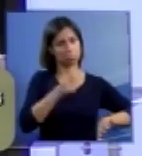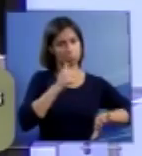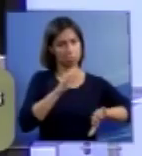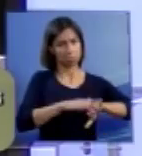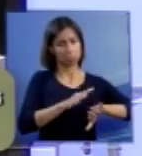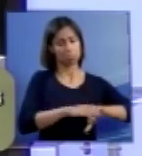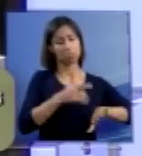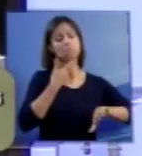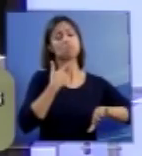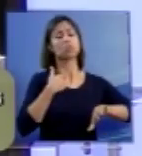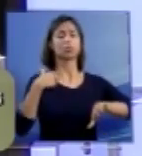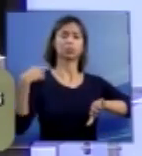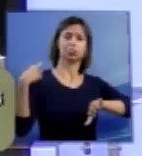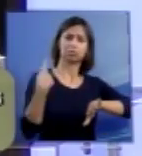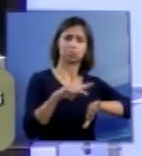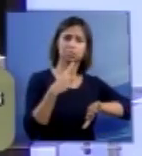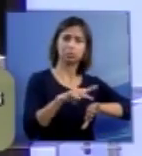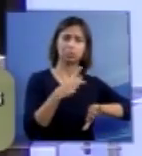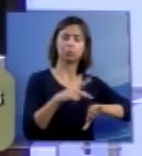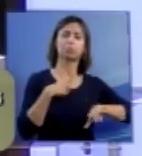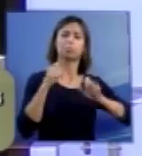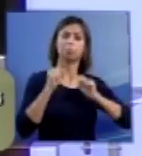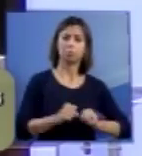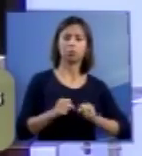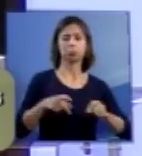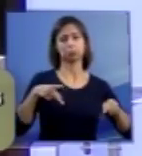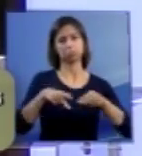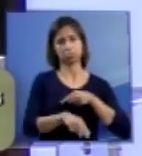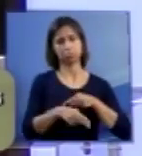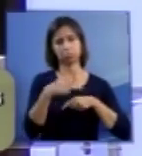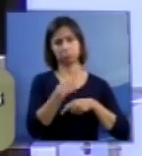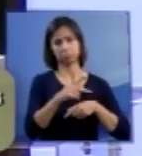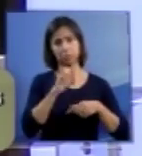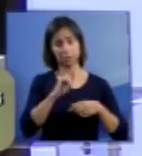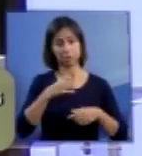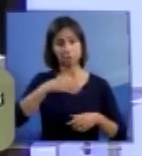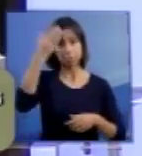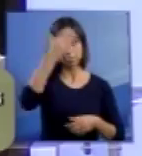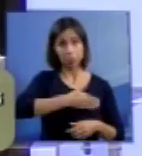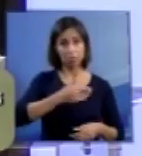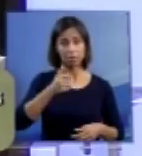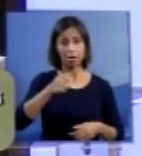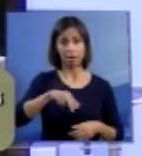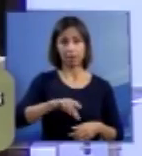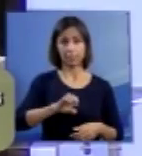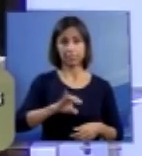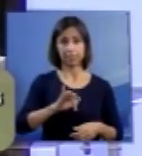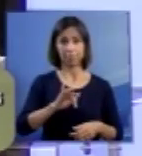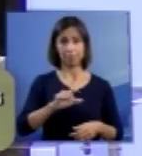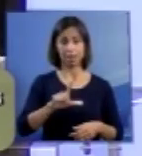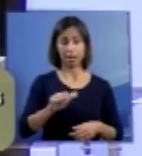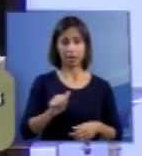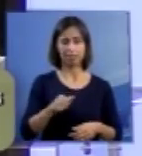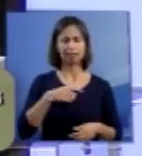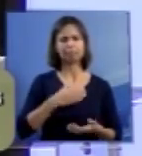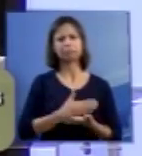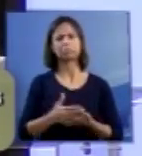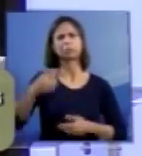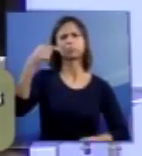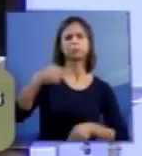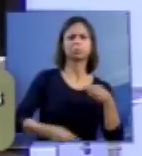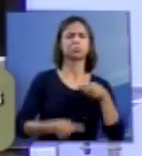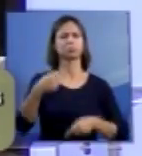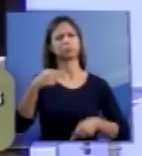interromper um processo gestacional em caso comprovado de anencefalia, suscitou um intenso debate na